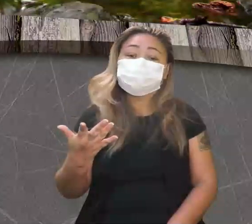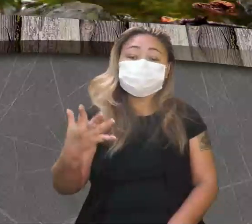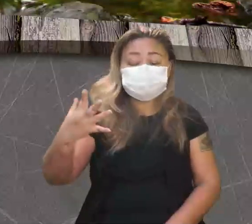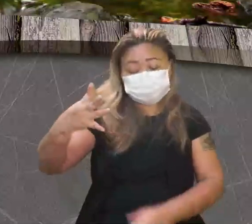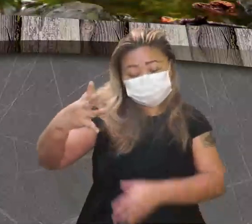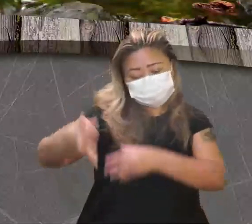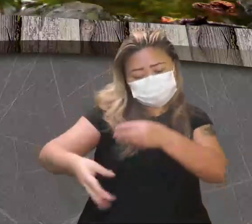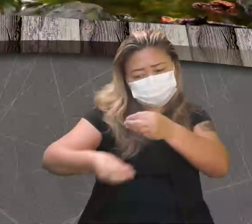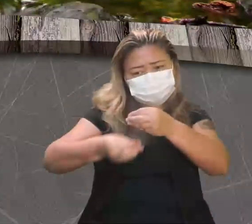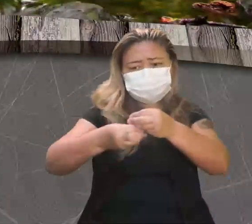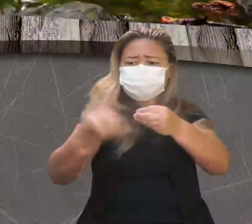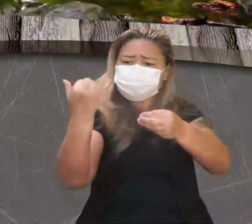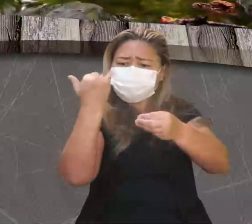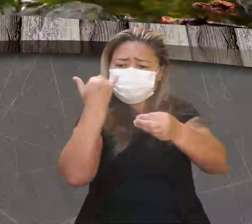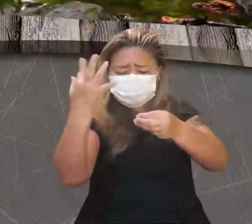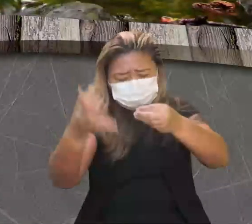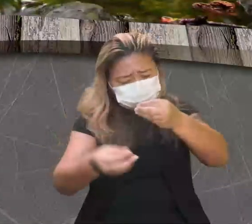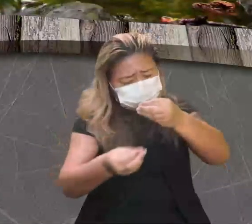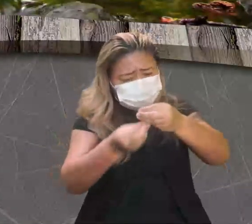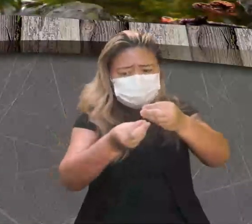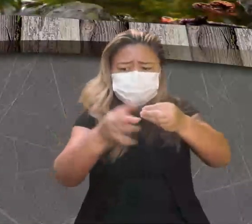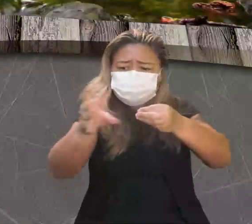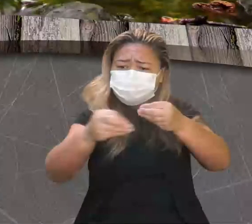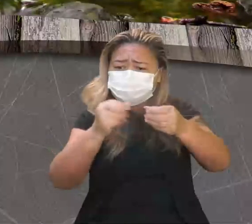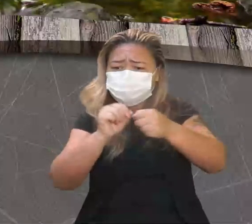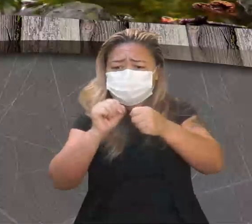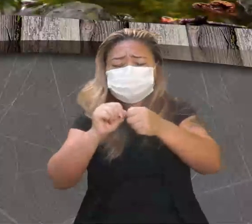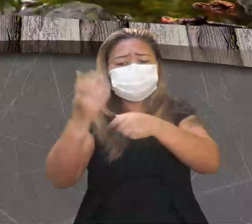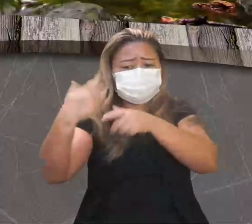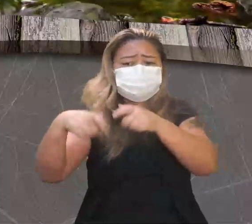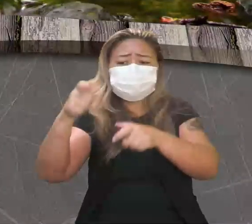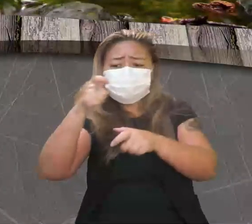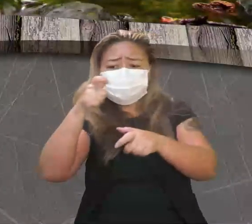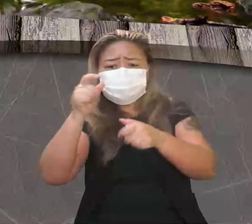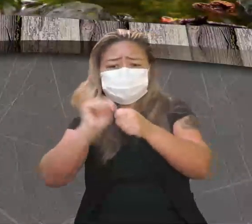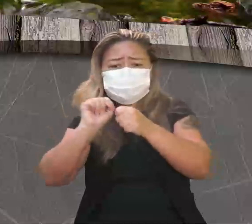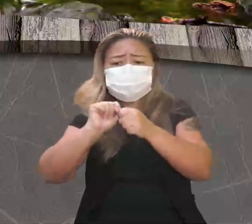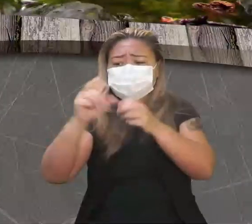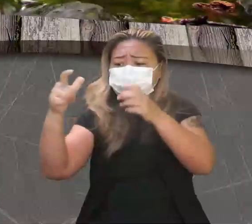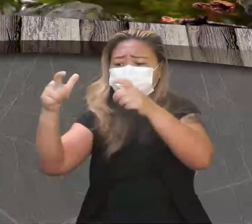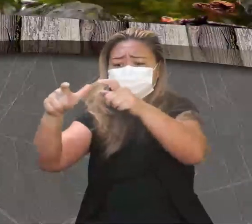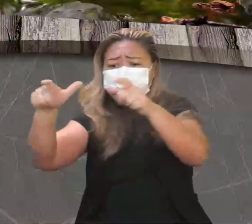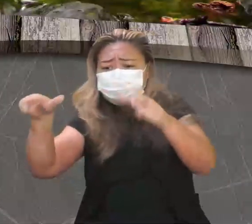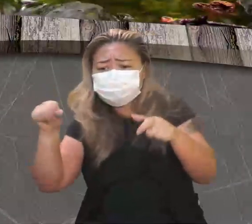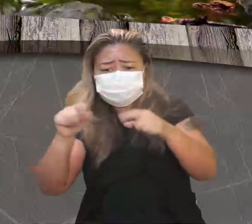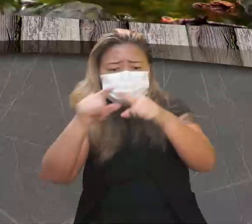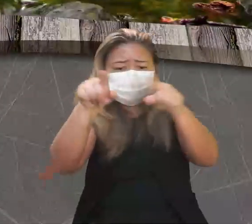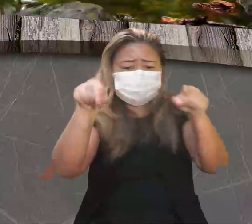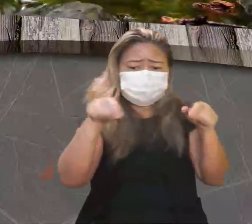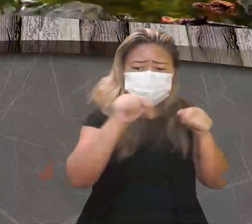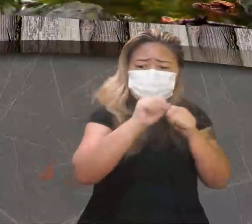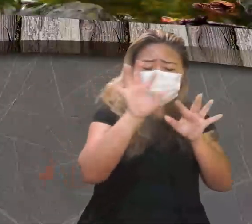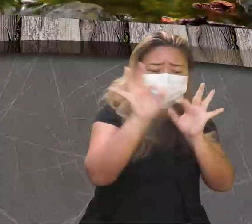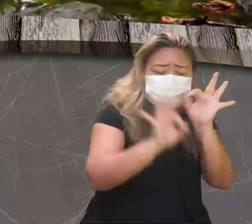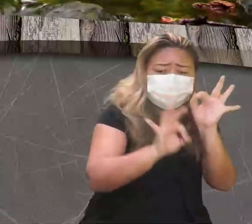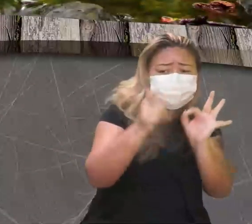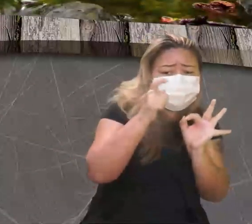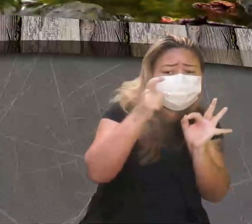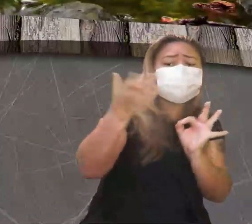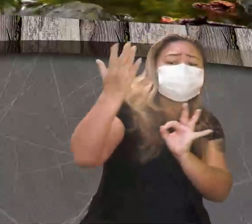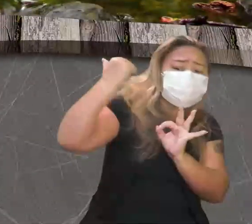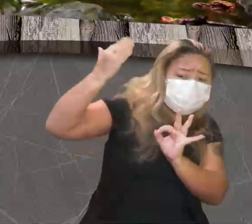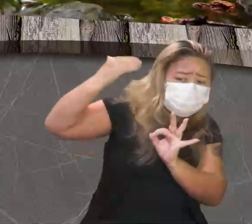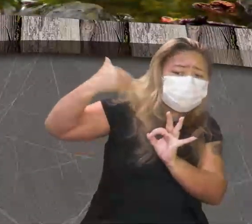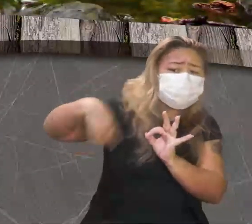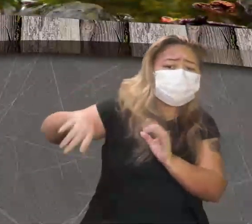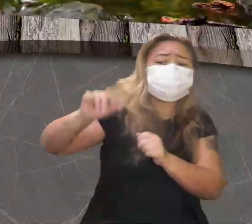somar as informações com todos aqueles laboratórios. A gente falou durante a aula, teve três laboratórios ali que, com aparelhos da sua